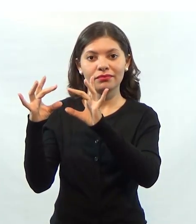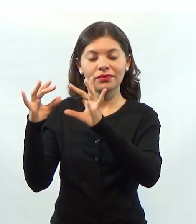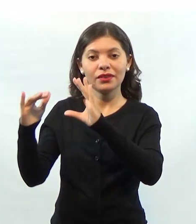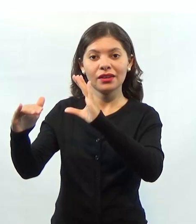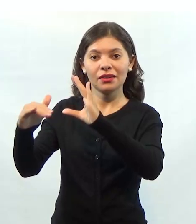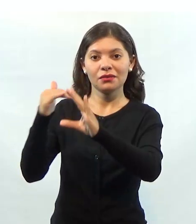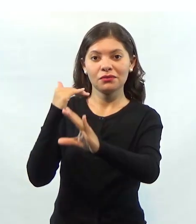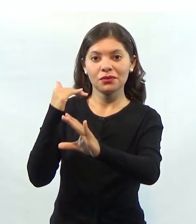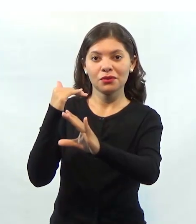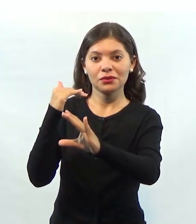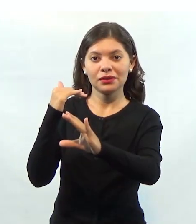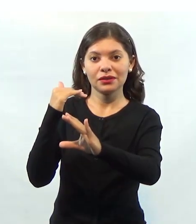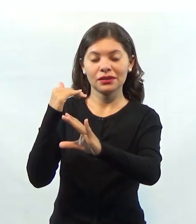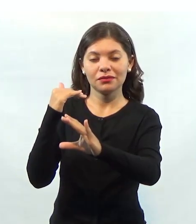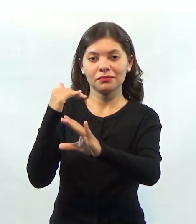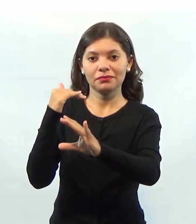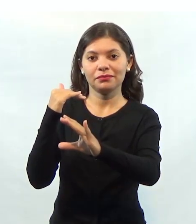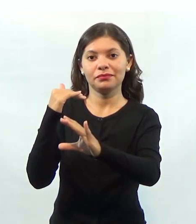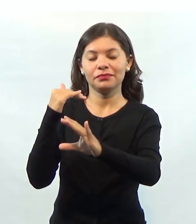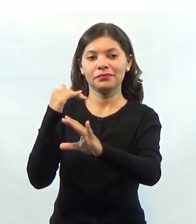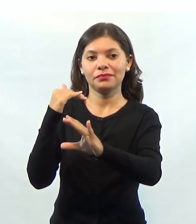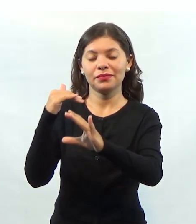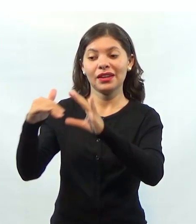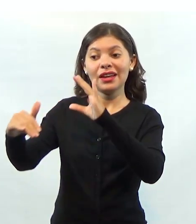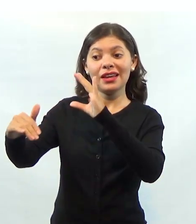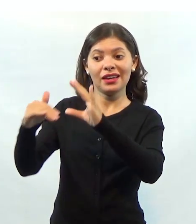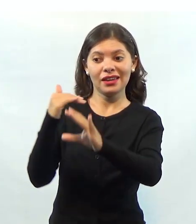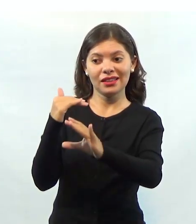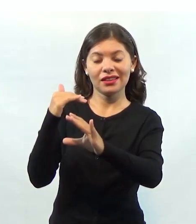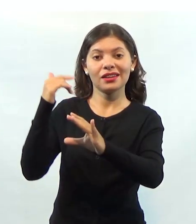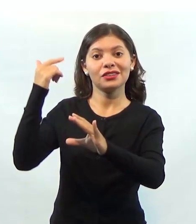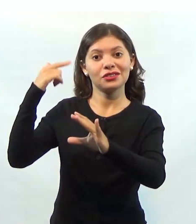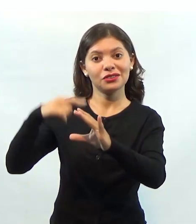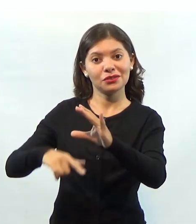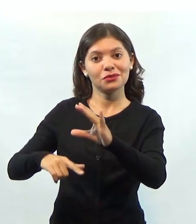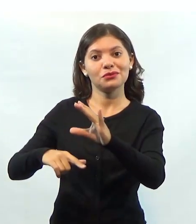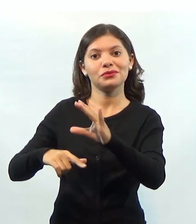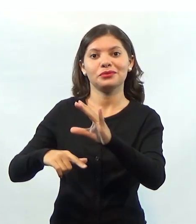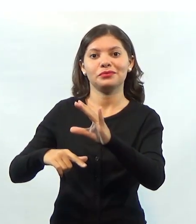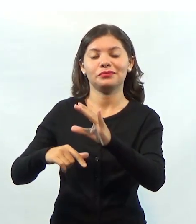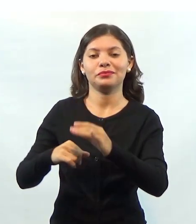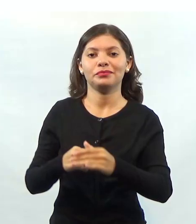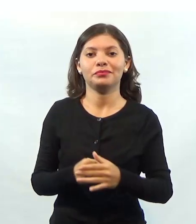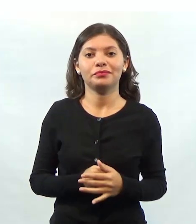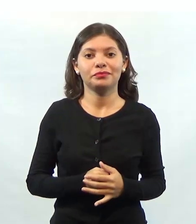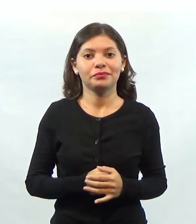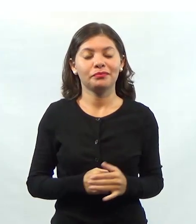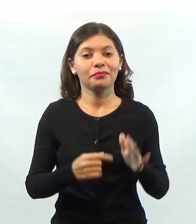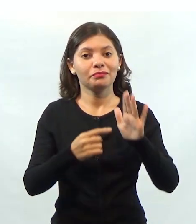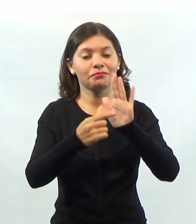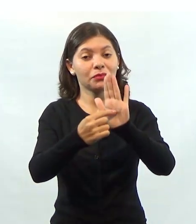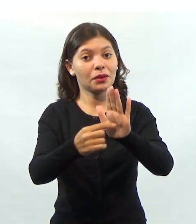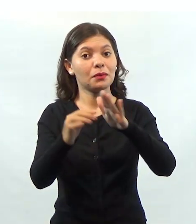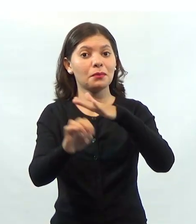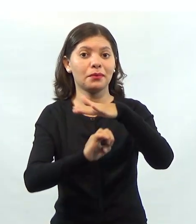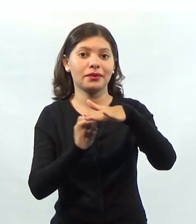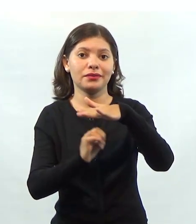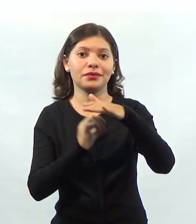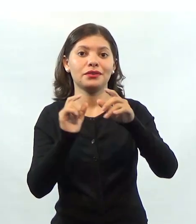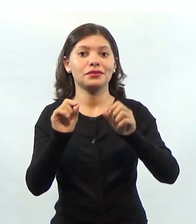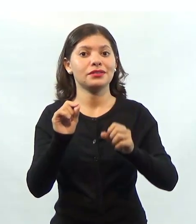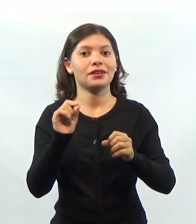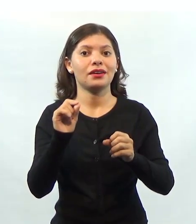retorna para novas entradas. Então, esse feedback entra novamente dessa empresa, mostrando para a empresa, olha,